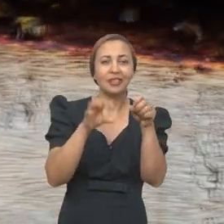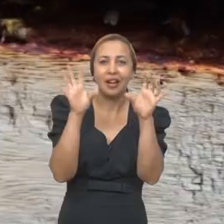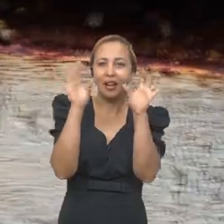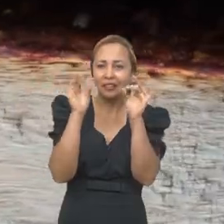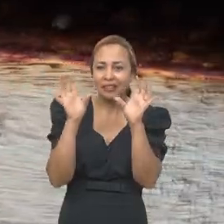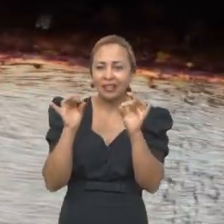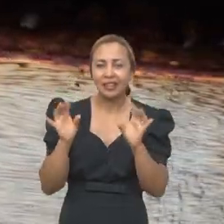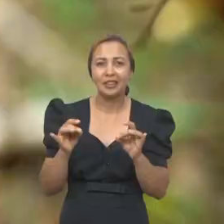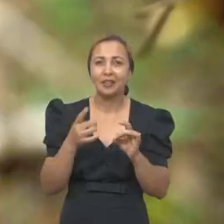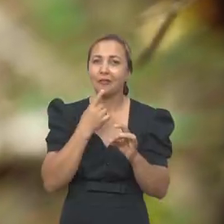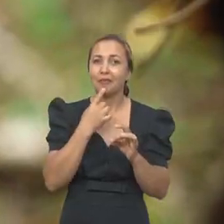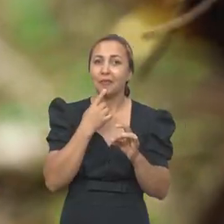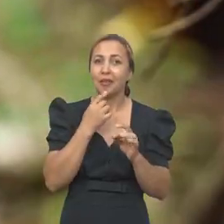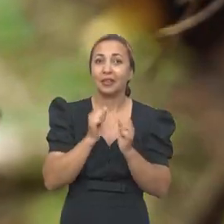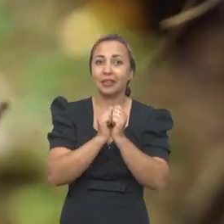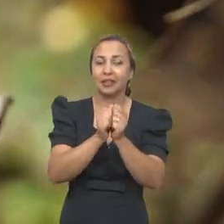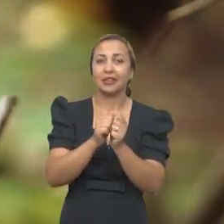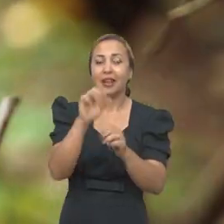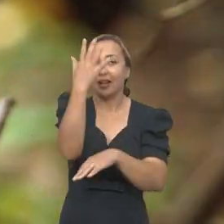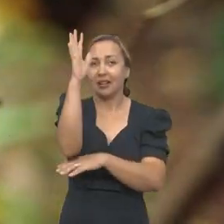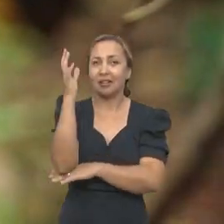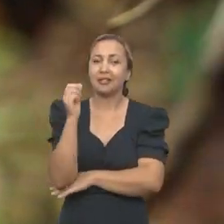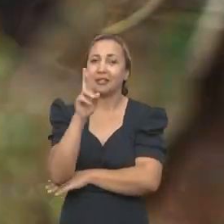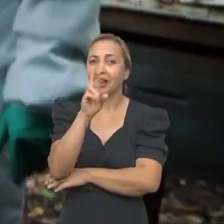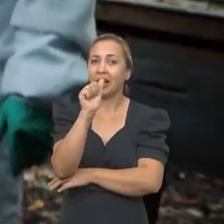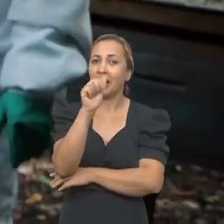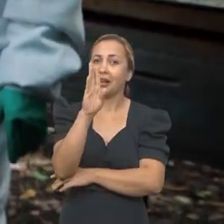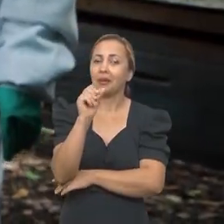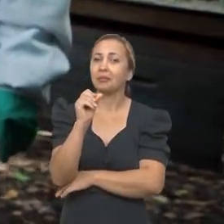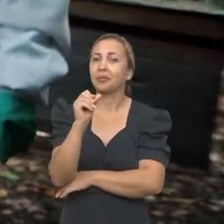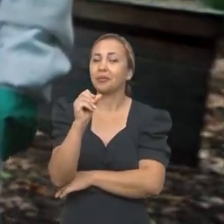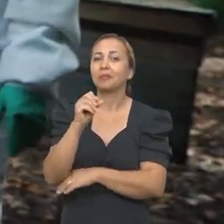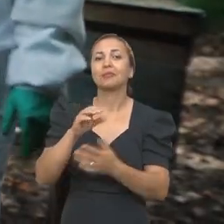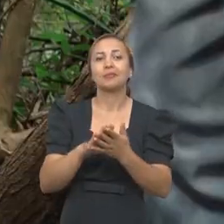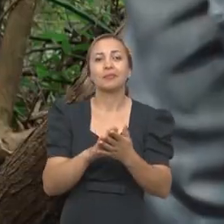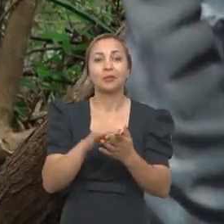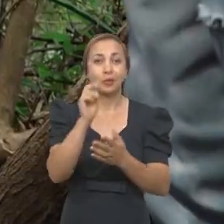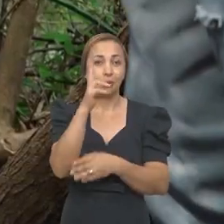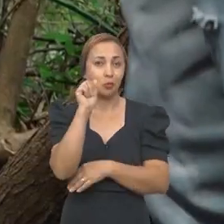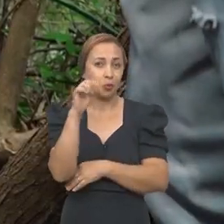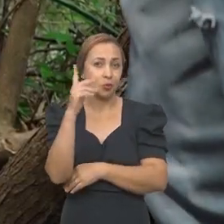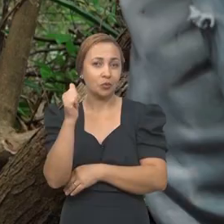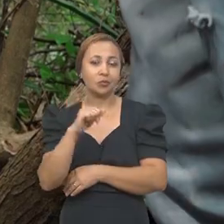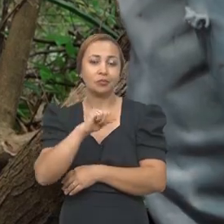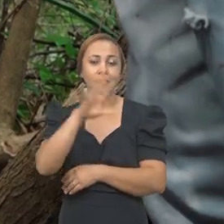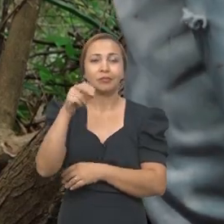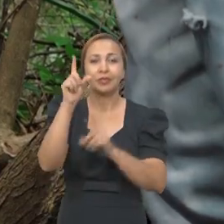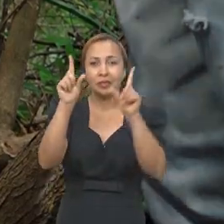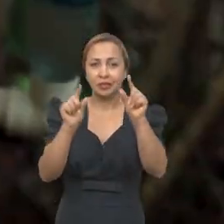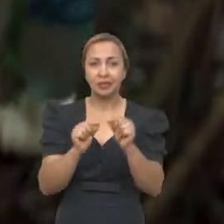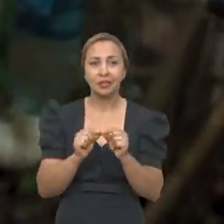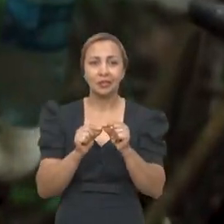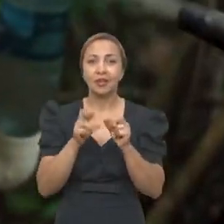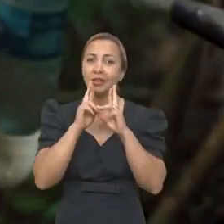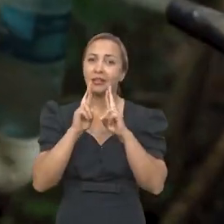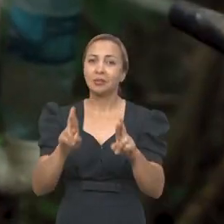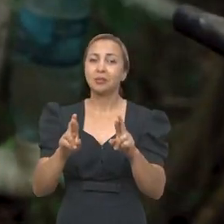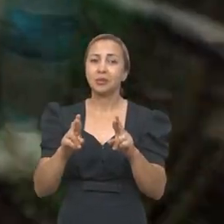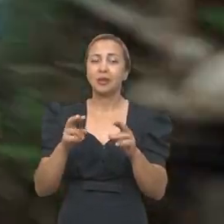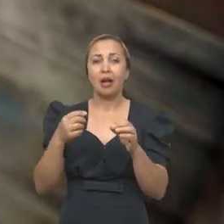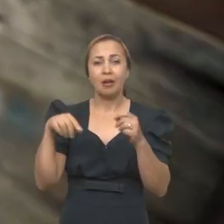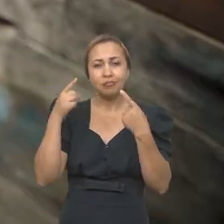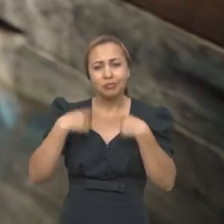coletarem uma seiva vermelha nos galhos da árvore Rabo de Bugil. Essa secreção resinosa da árvore é a